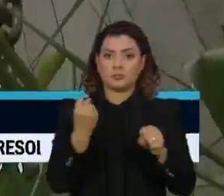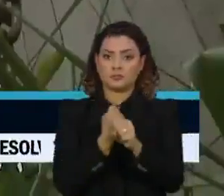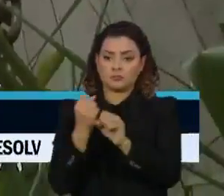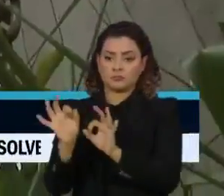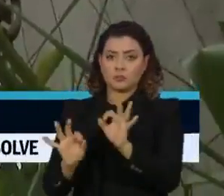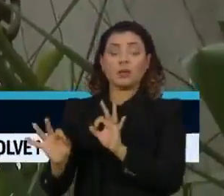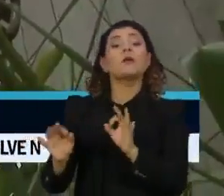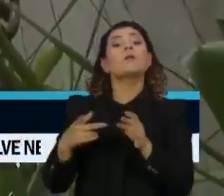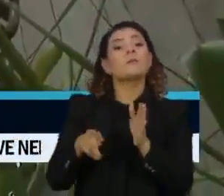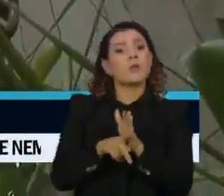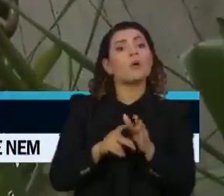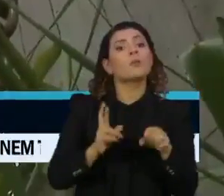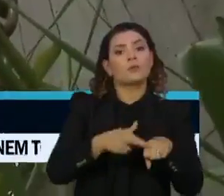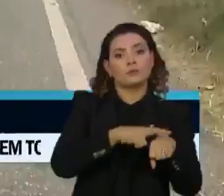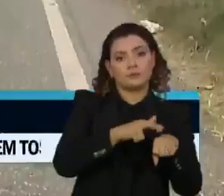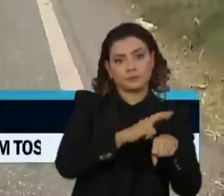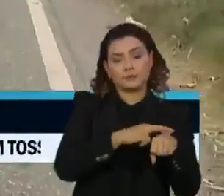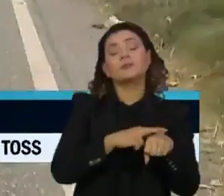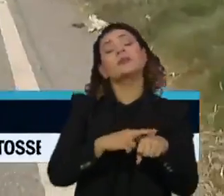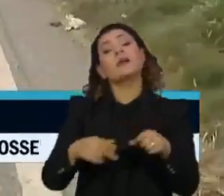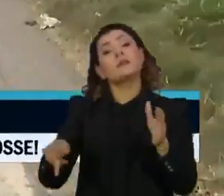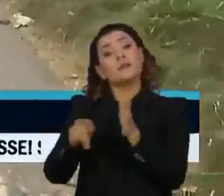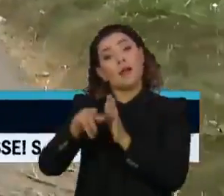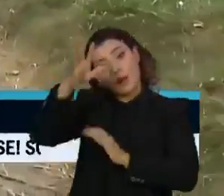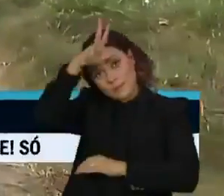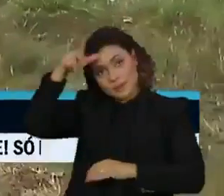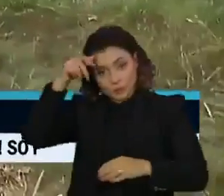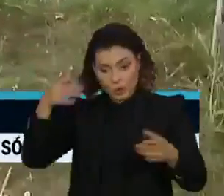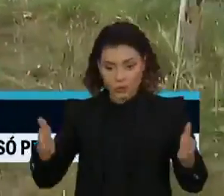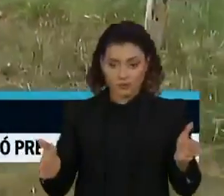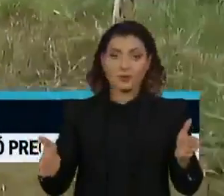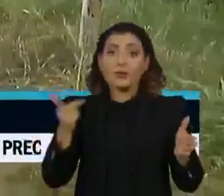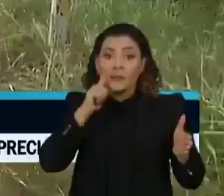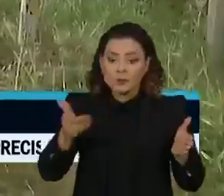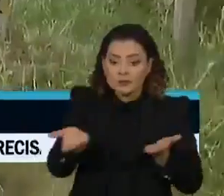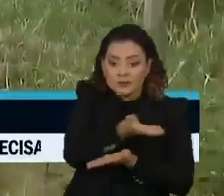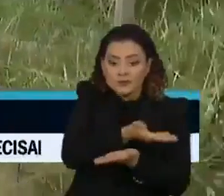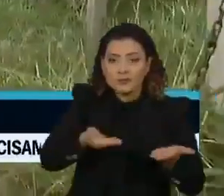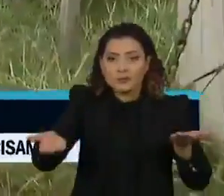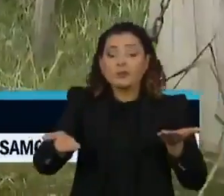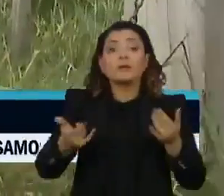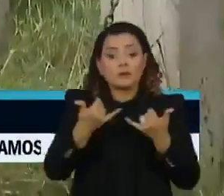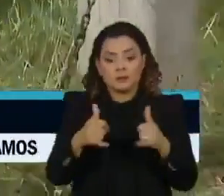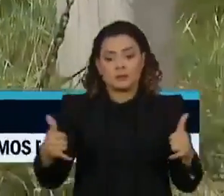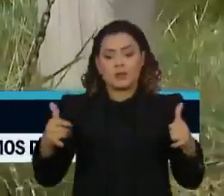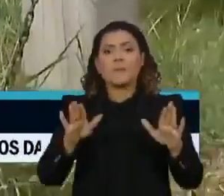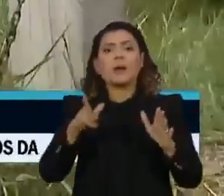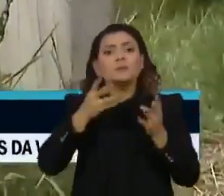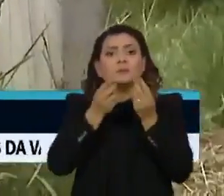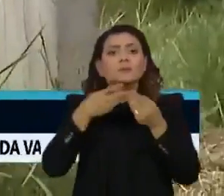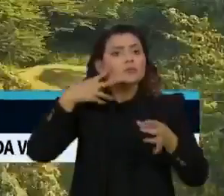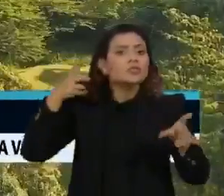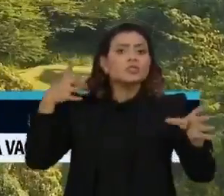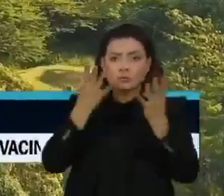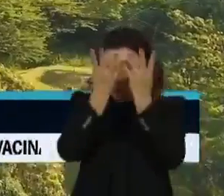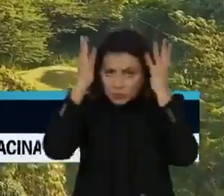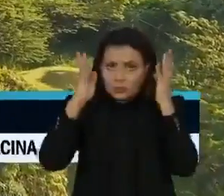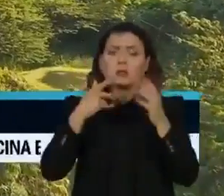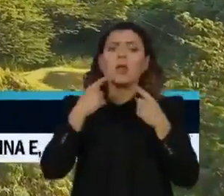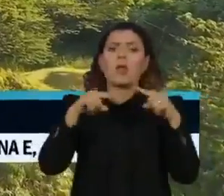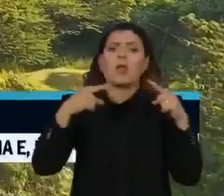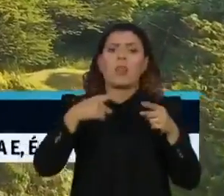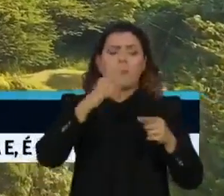conectar Roraima ao Amazonas e ao Sistema Interligado Nacional. Os indígenas reclamam do desmatamento